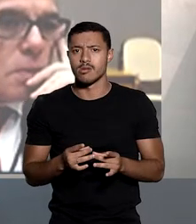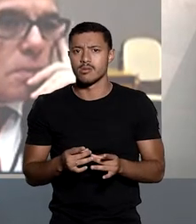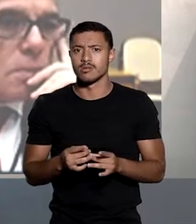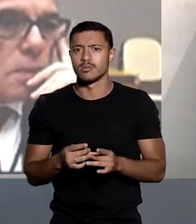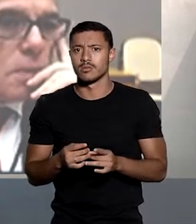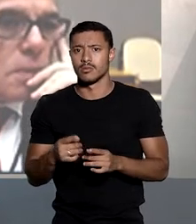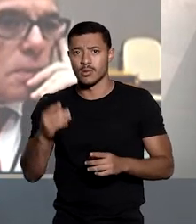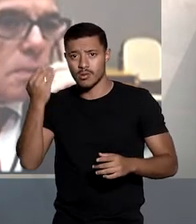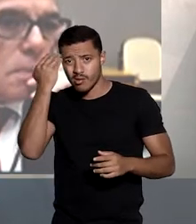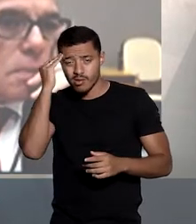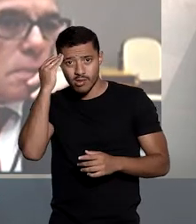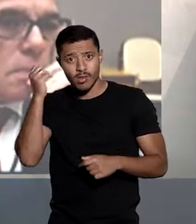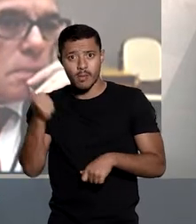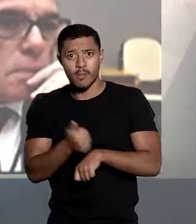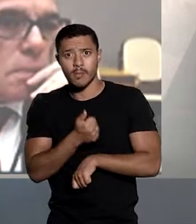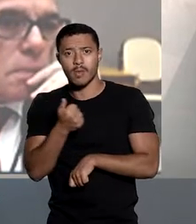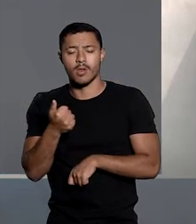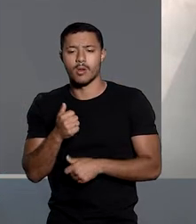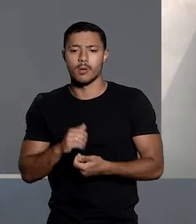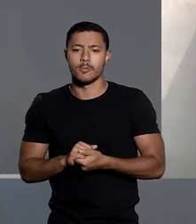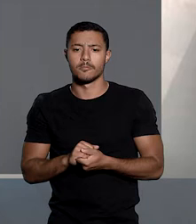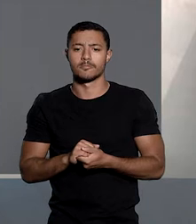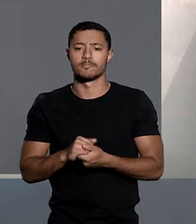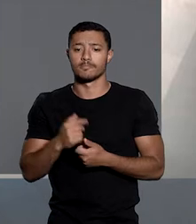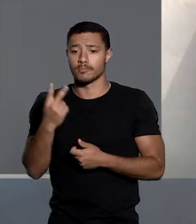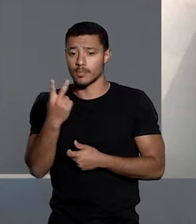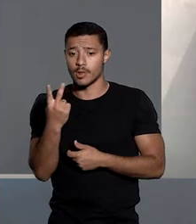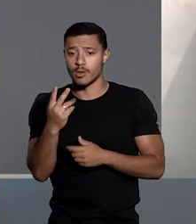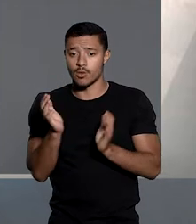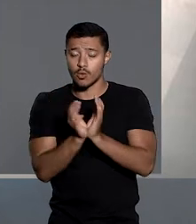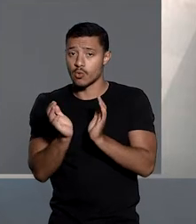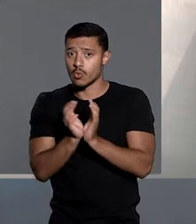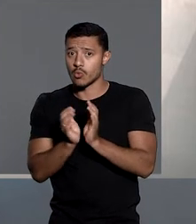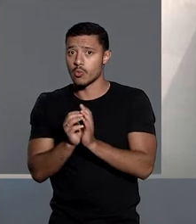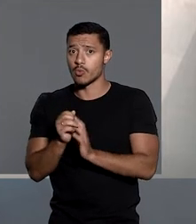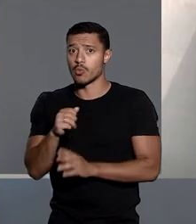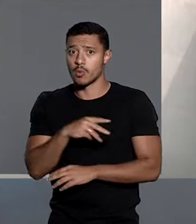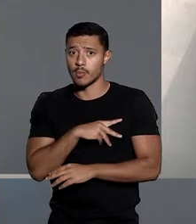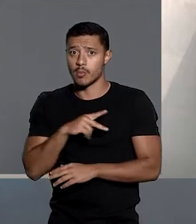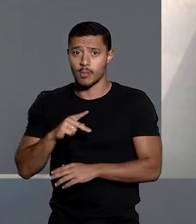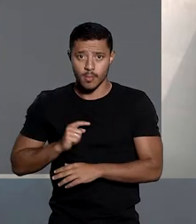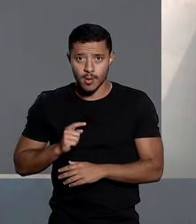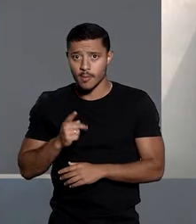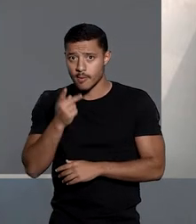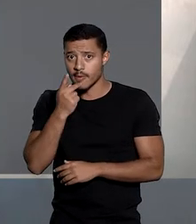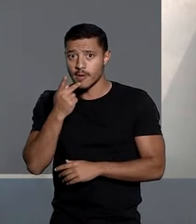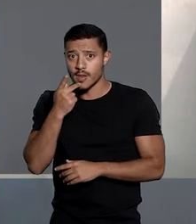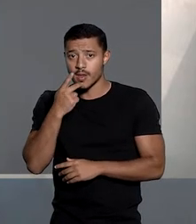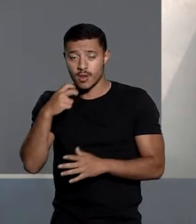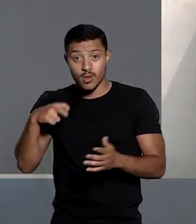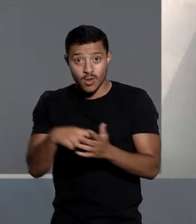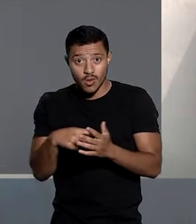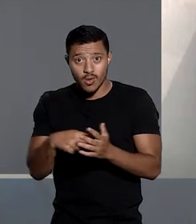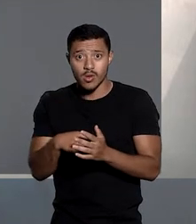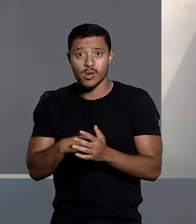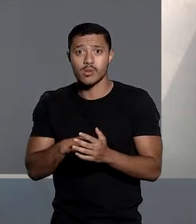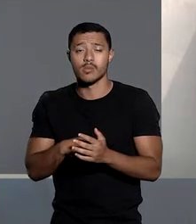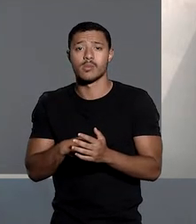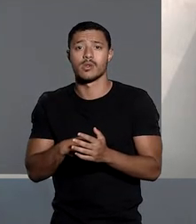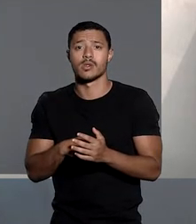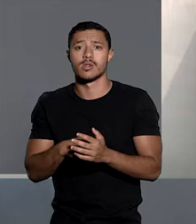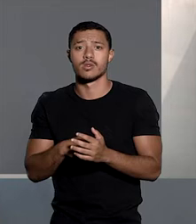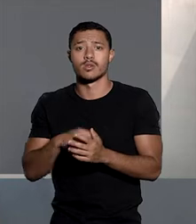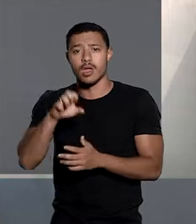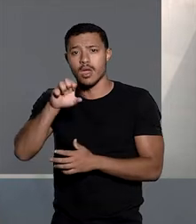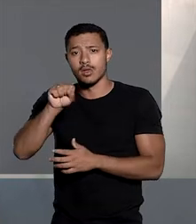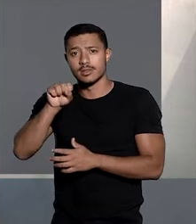por identificarem melhor o caso. Para a sexta turma, embora o MPF tenha alegado que os atos caracterizariam o crime